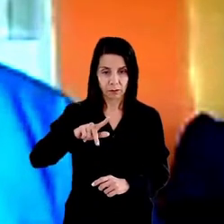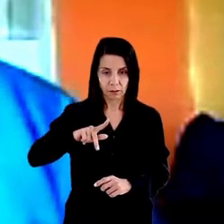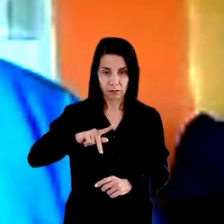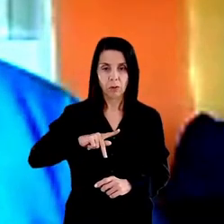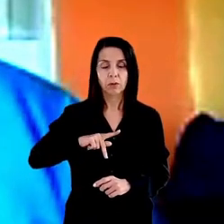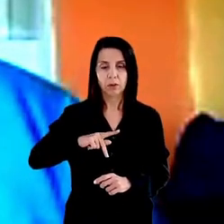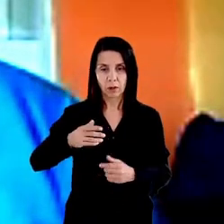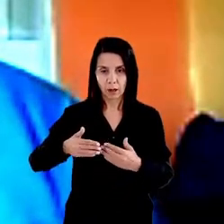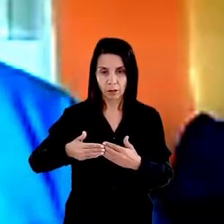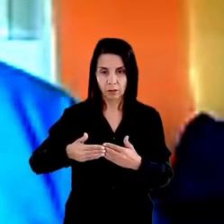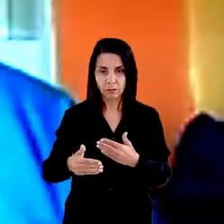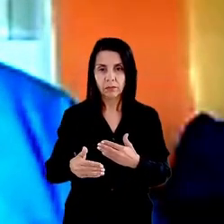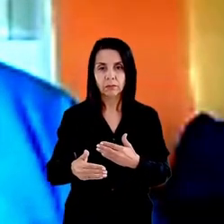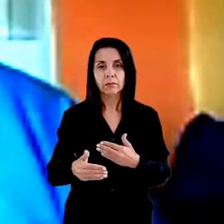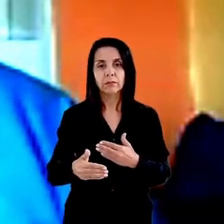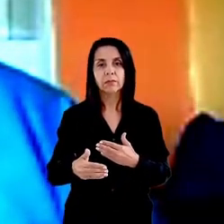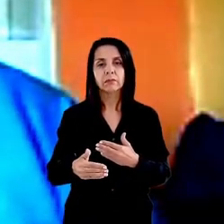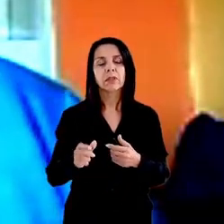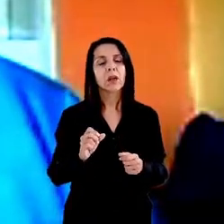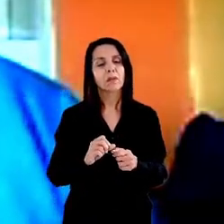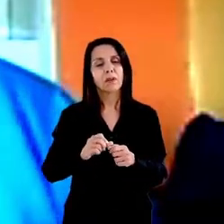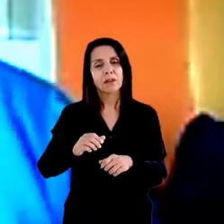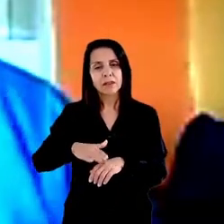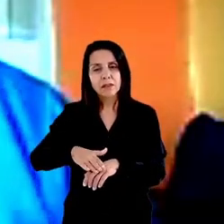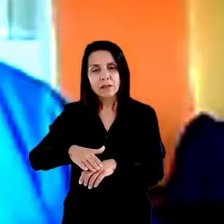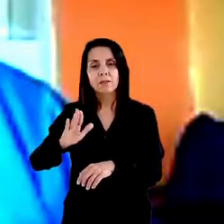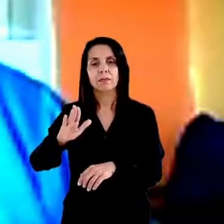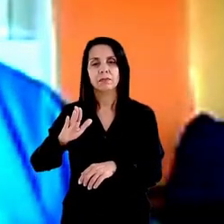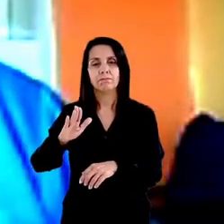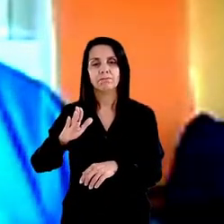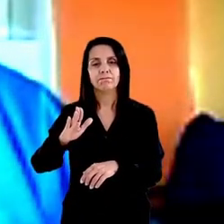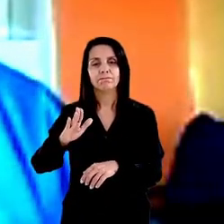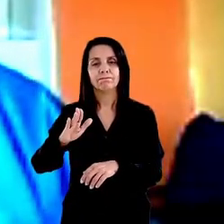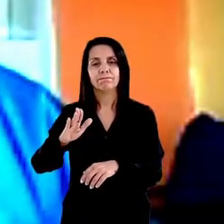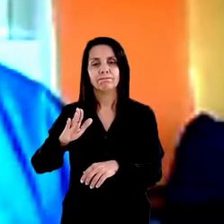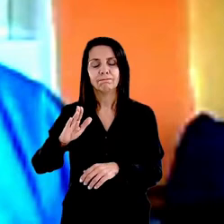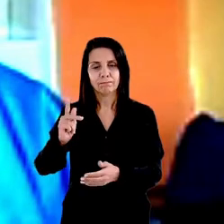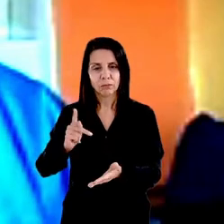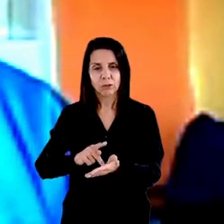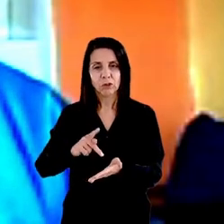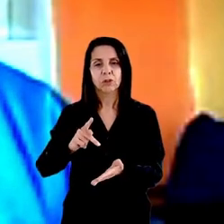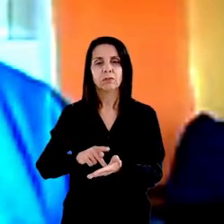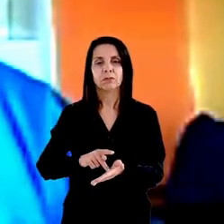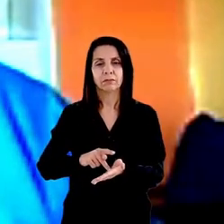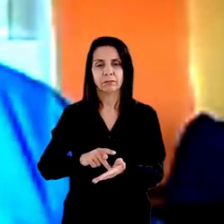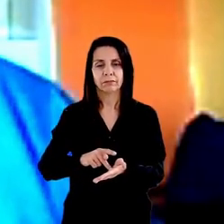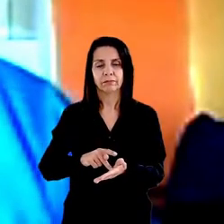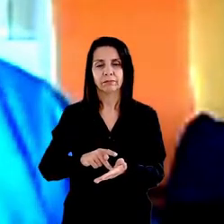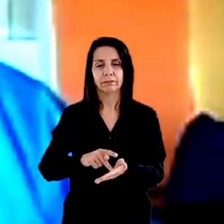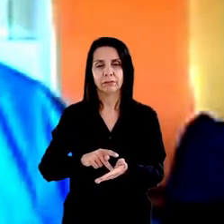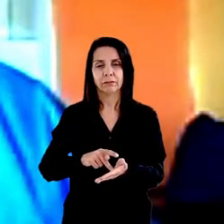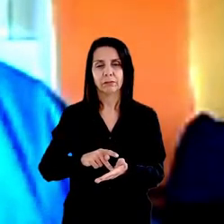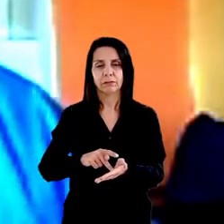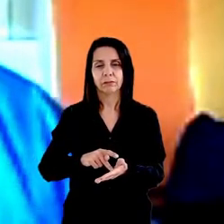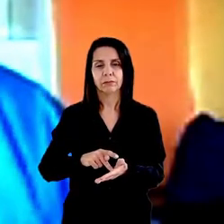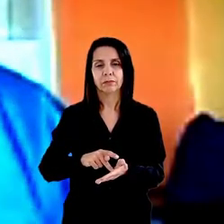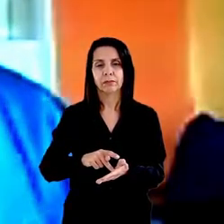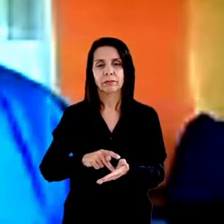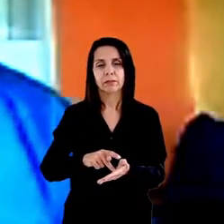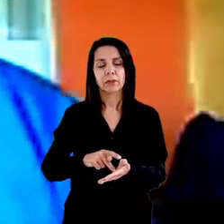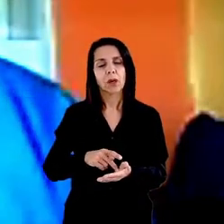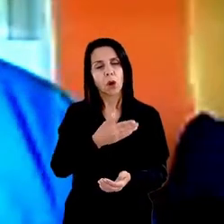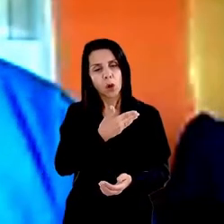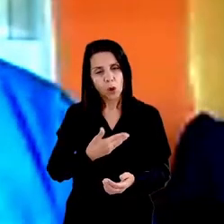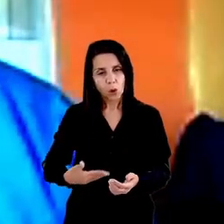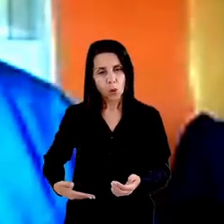localidades passou a saber mais dos serviços dos partos e poucos serviços municipais e estaduais cofinanciados pelo governo